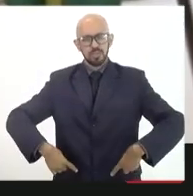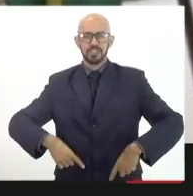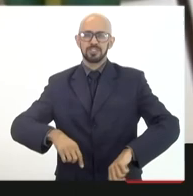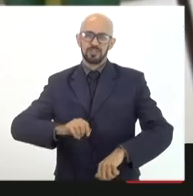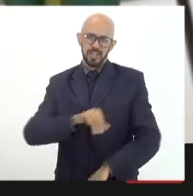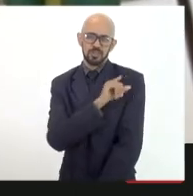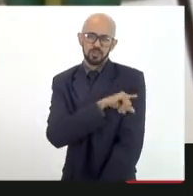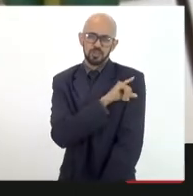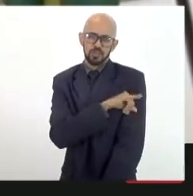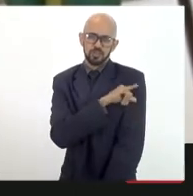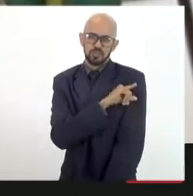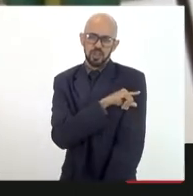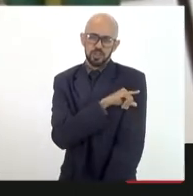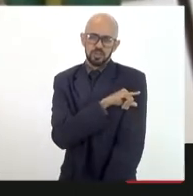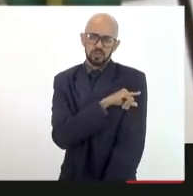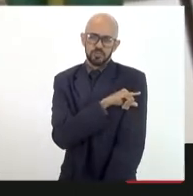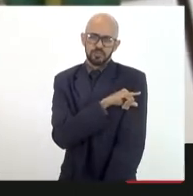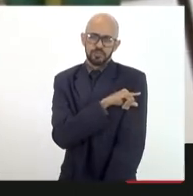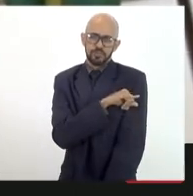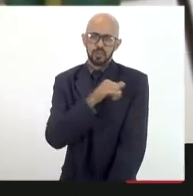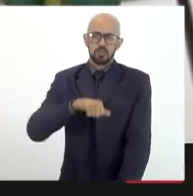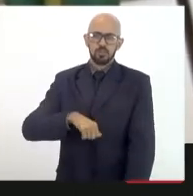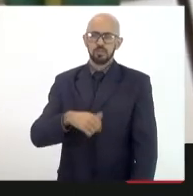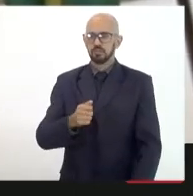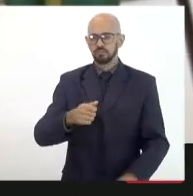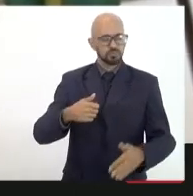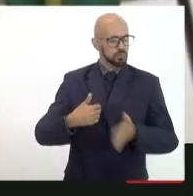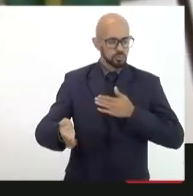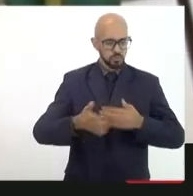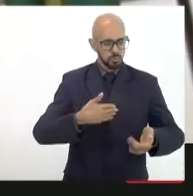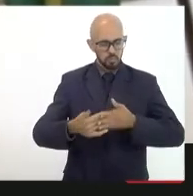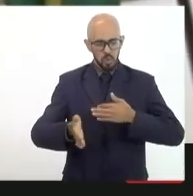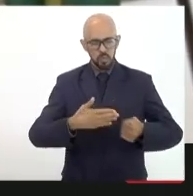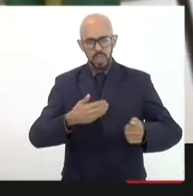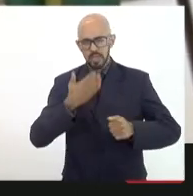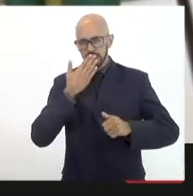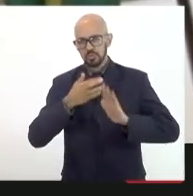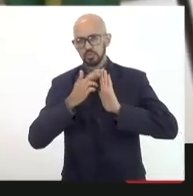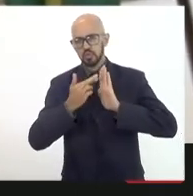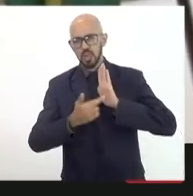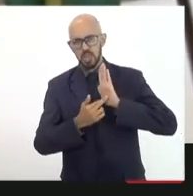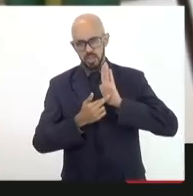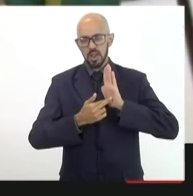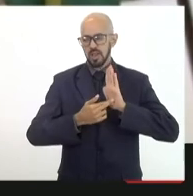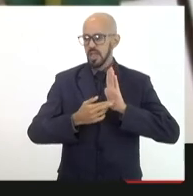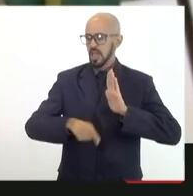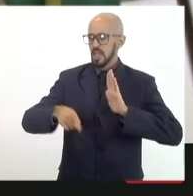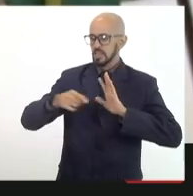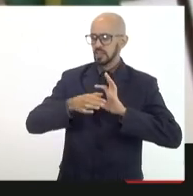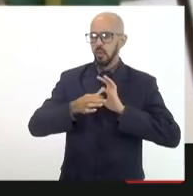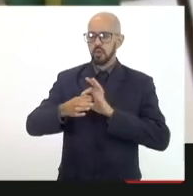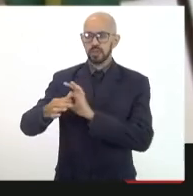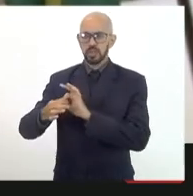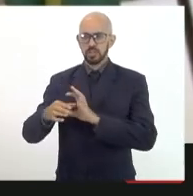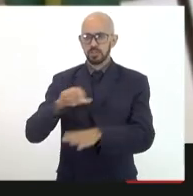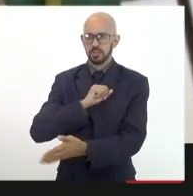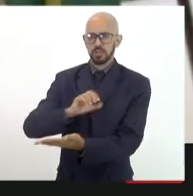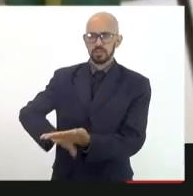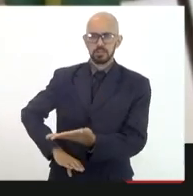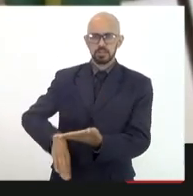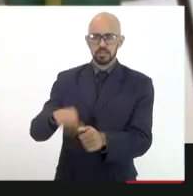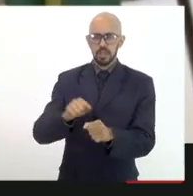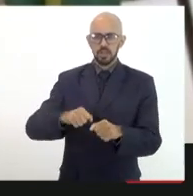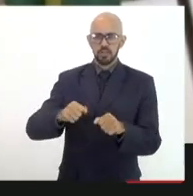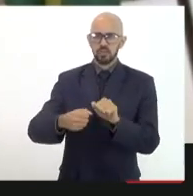que nesse sentido independente ainda da regulamentação do fundo esse cenário que o presidente André Siliano está colocando de fazer